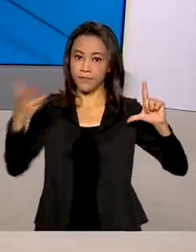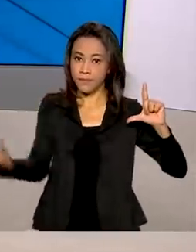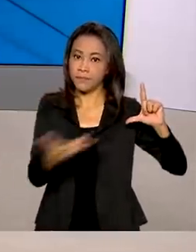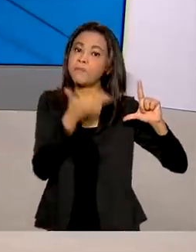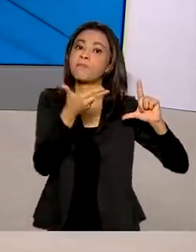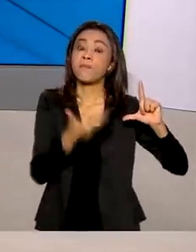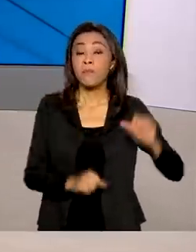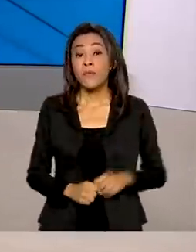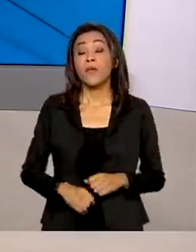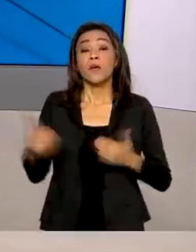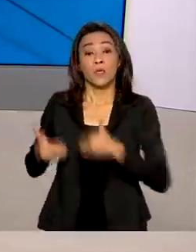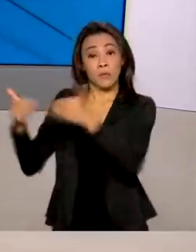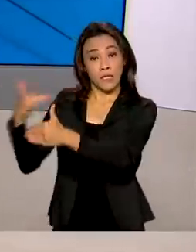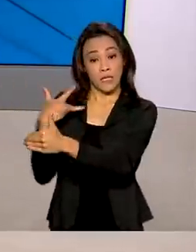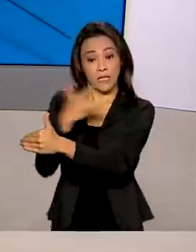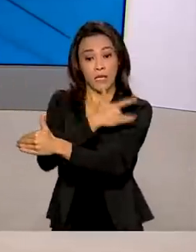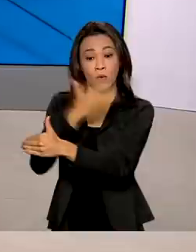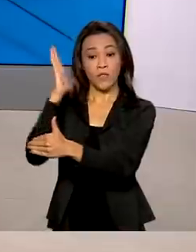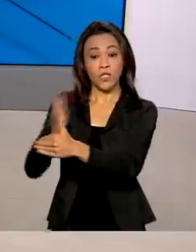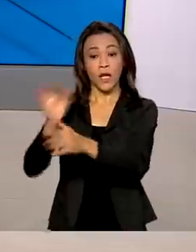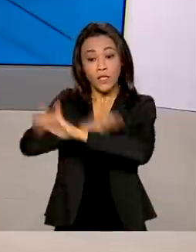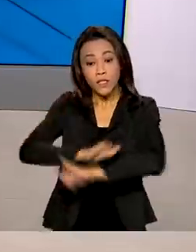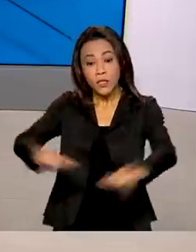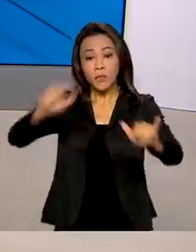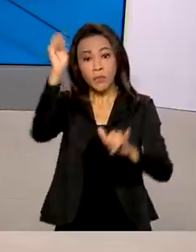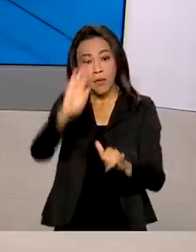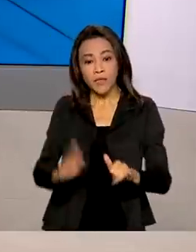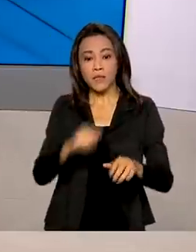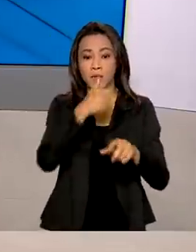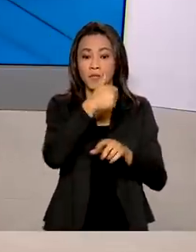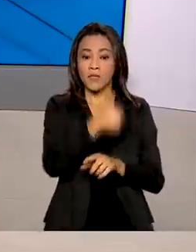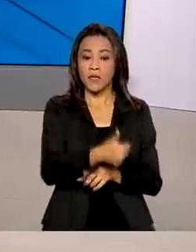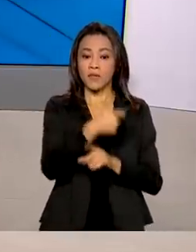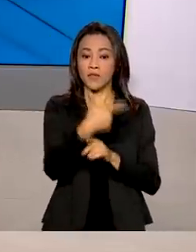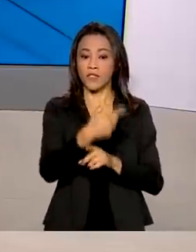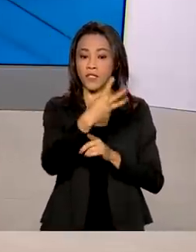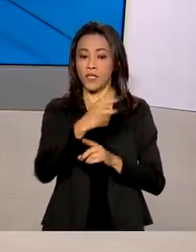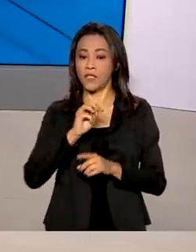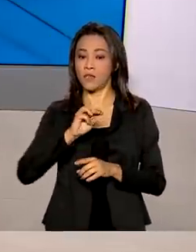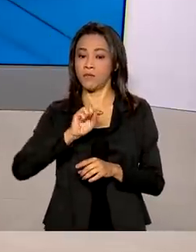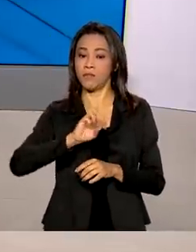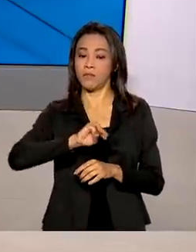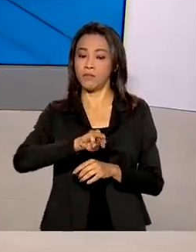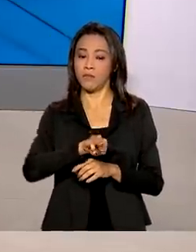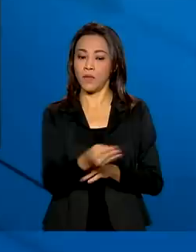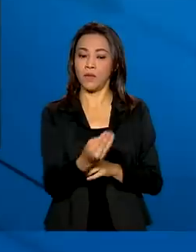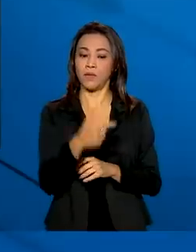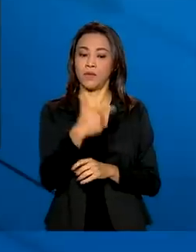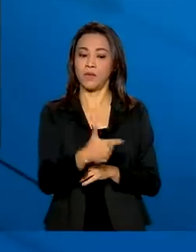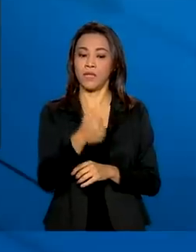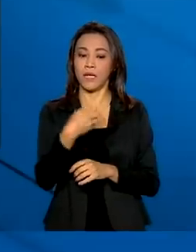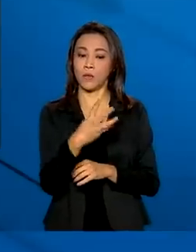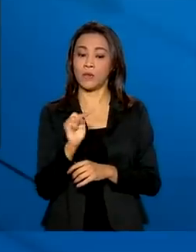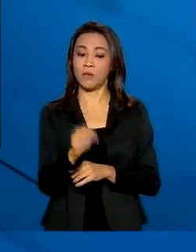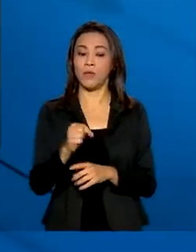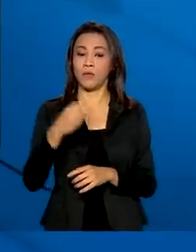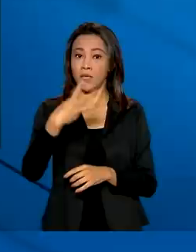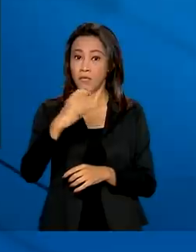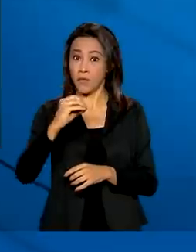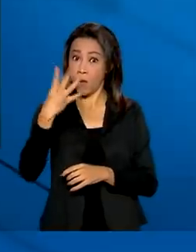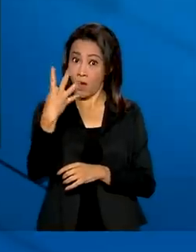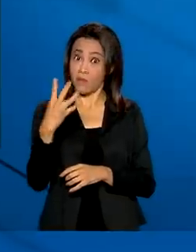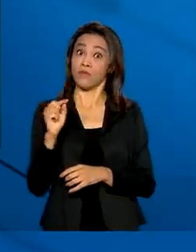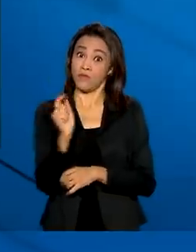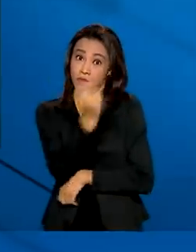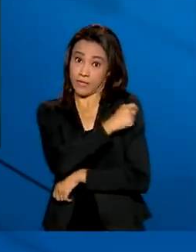Ministério da Saúde já distribuiu para todo o país 123 milhões 214 mil 304 doses de